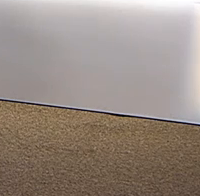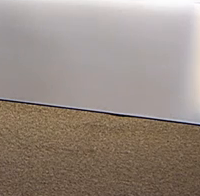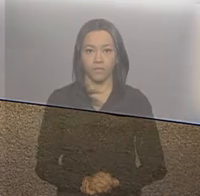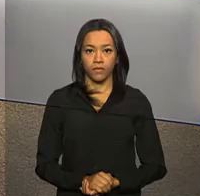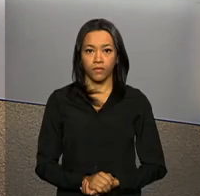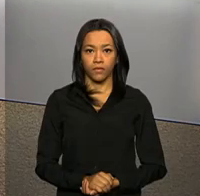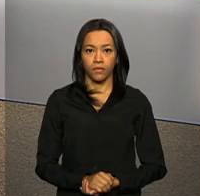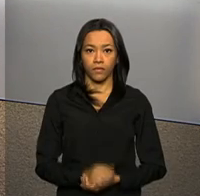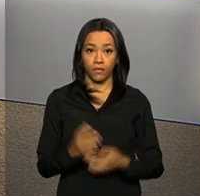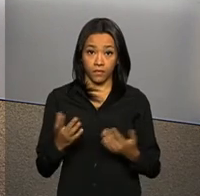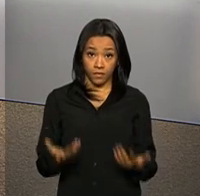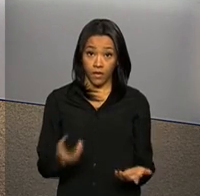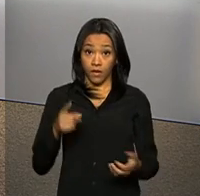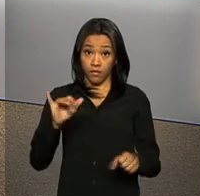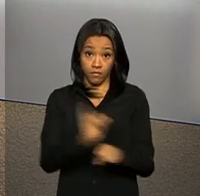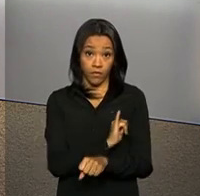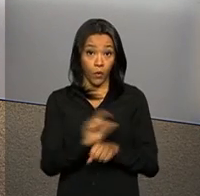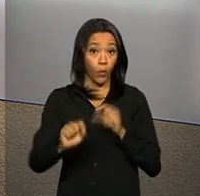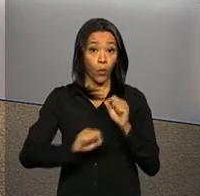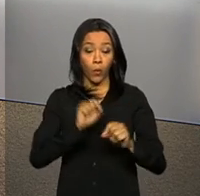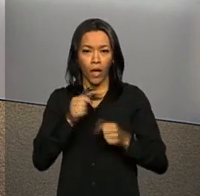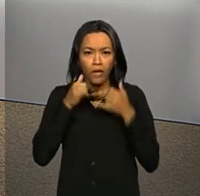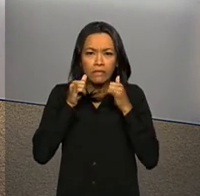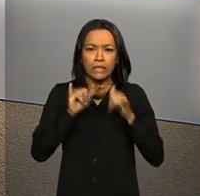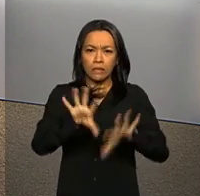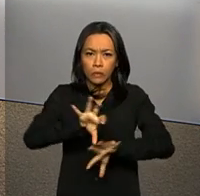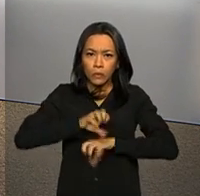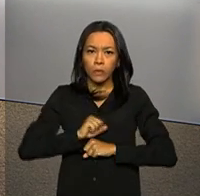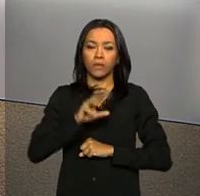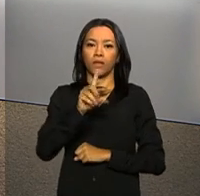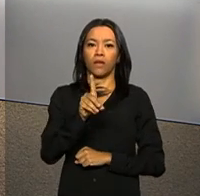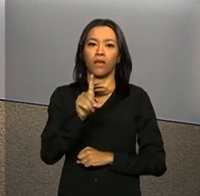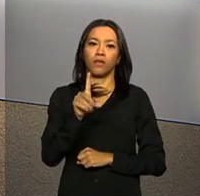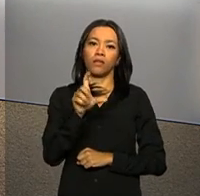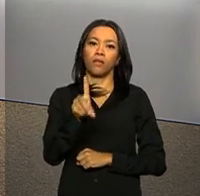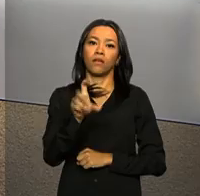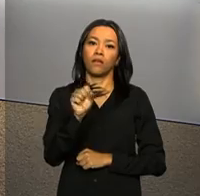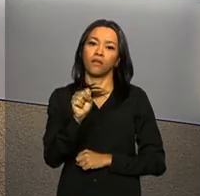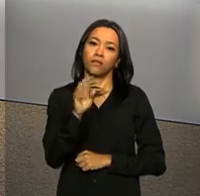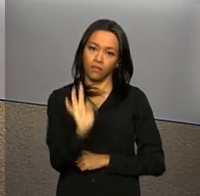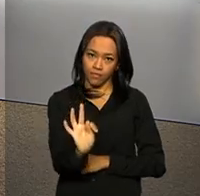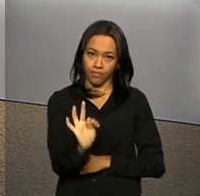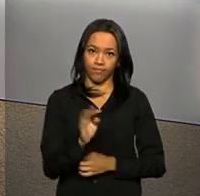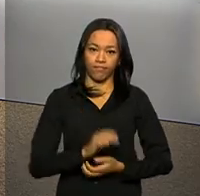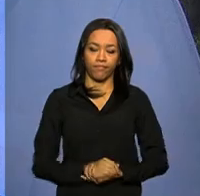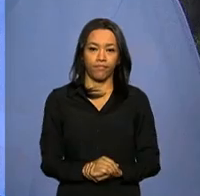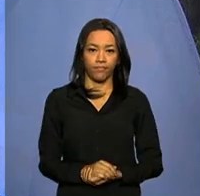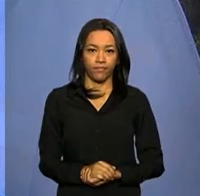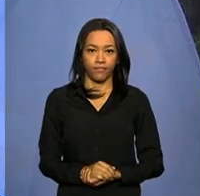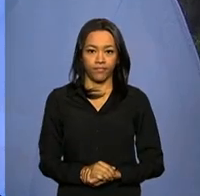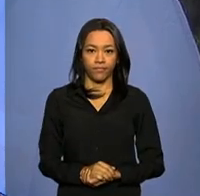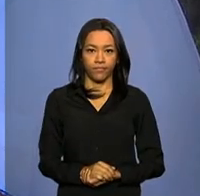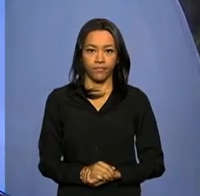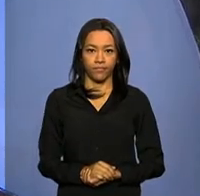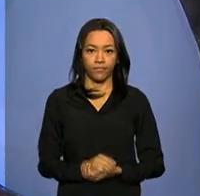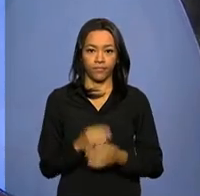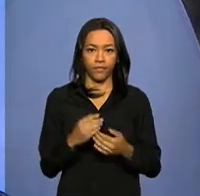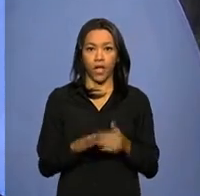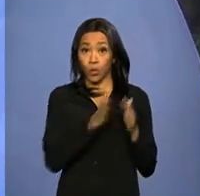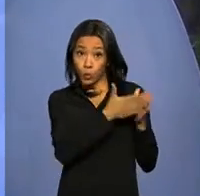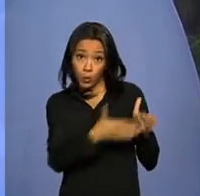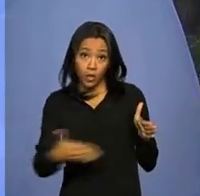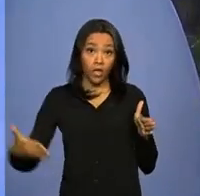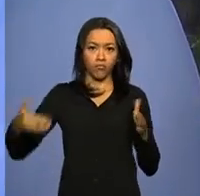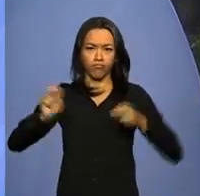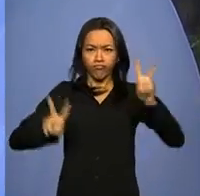A estratégia faz parte da campanha de prevenção à AIDS e às doenças sexualmente transmissíveis. Durante todo